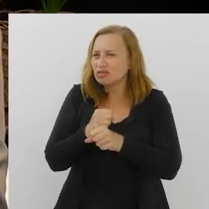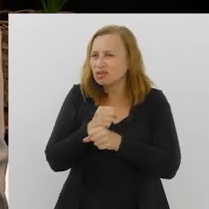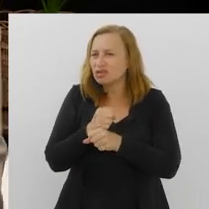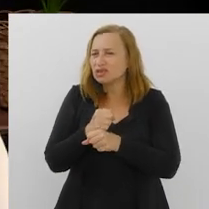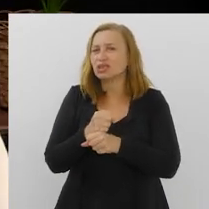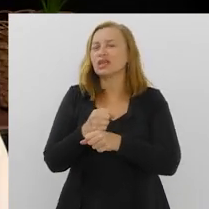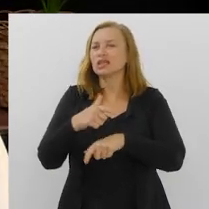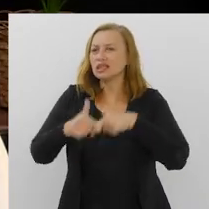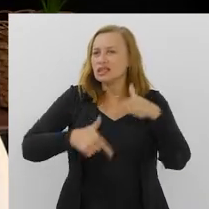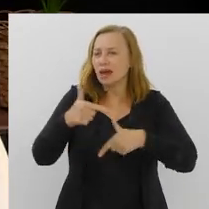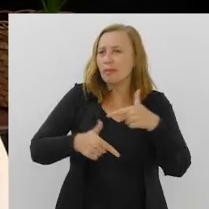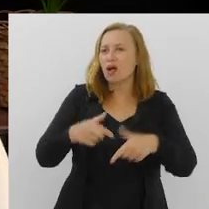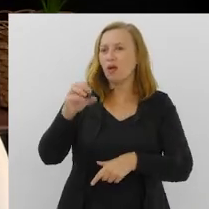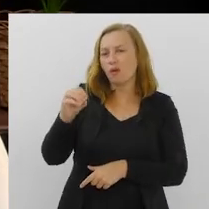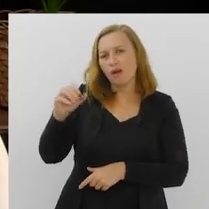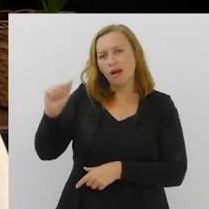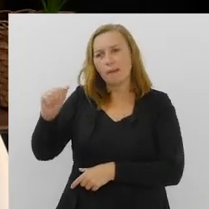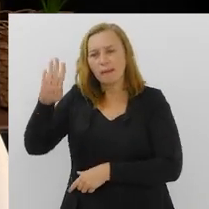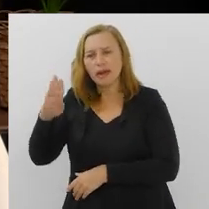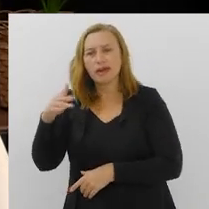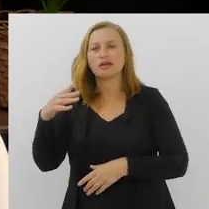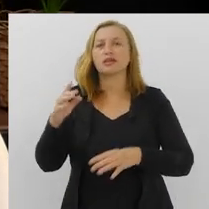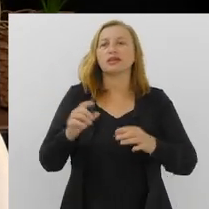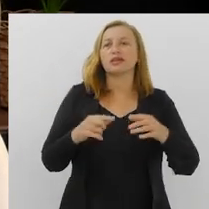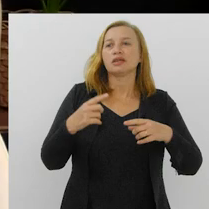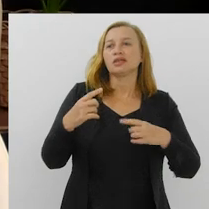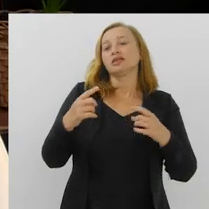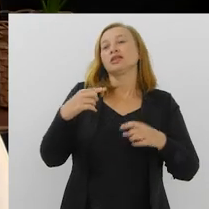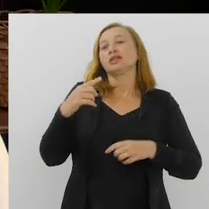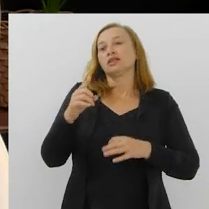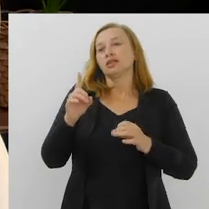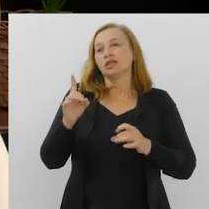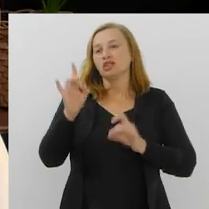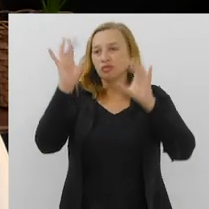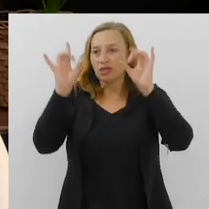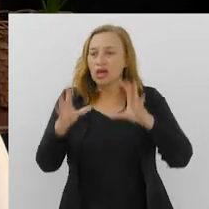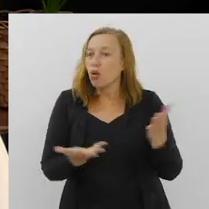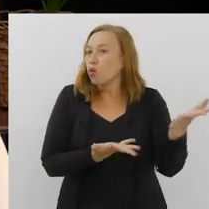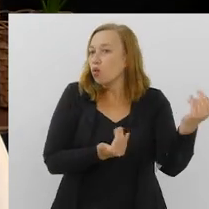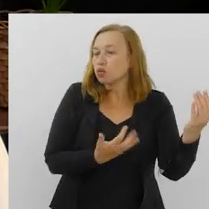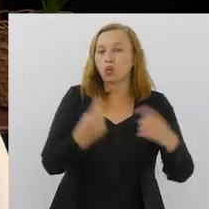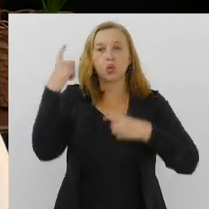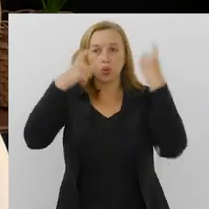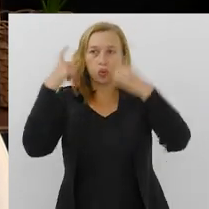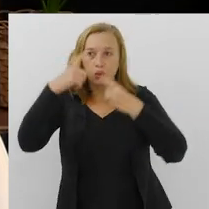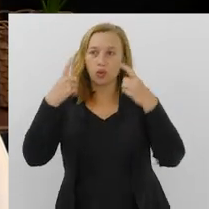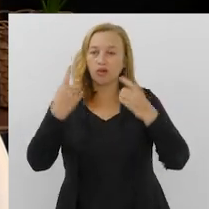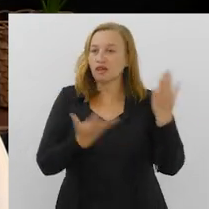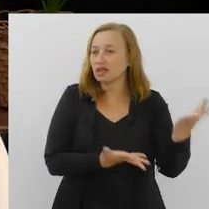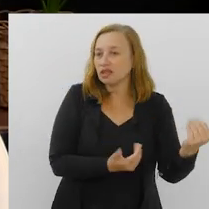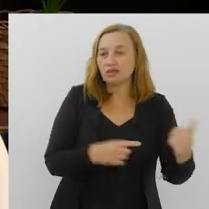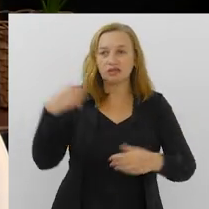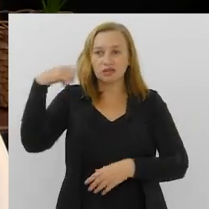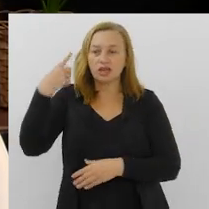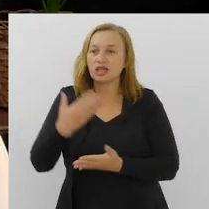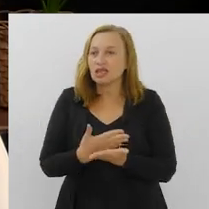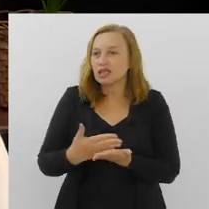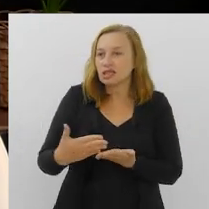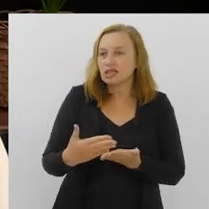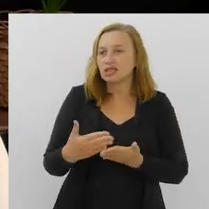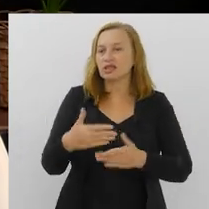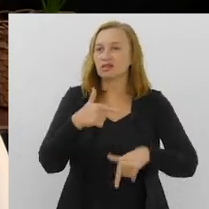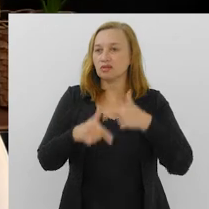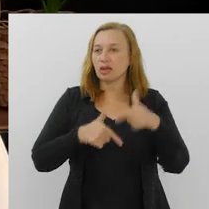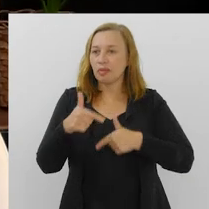fronte. E a OAB tem uma preocupação muito especial com os nossos jovens, o jovem advogado, aquele que inicia sua carreira.